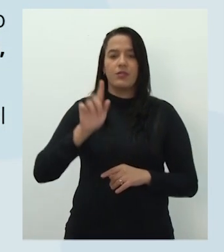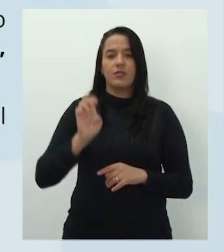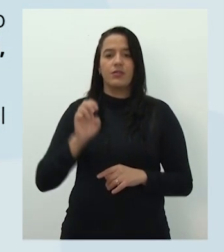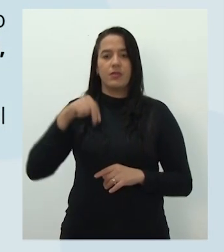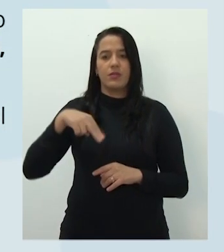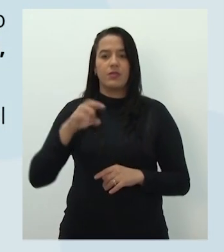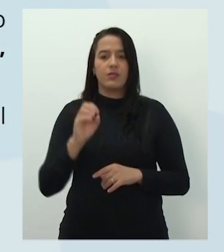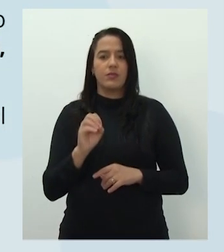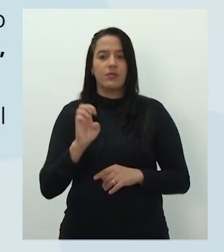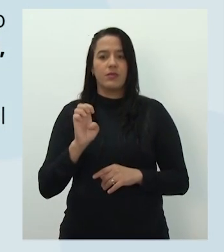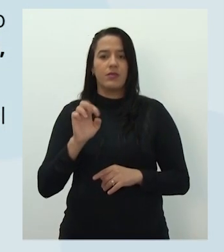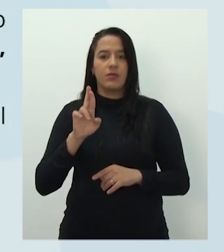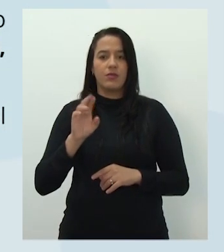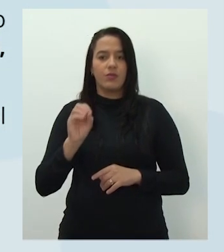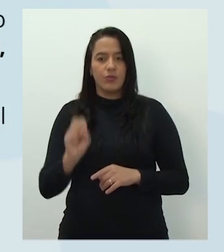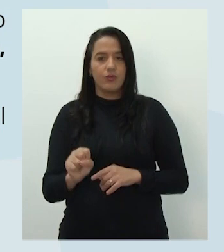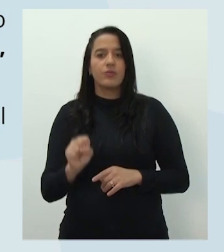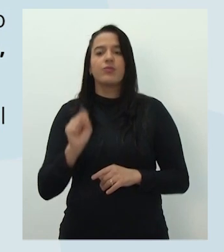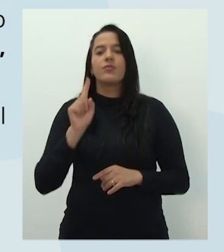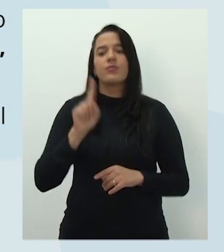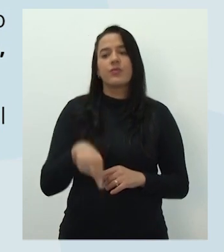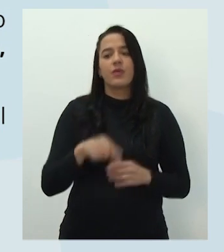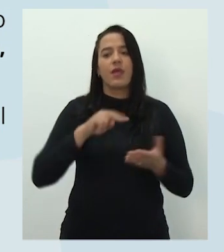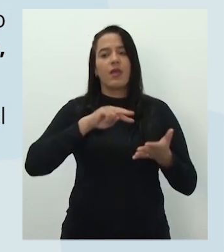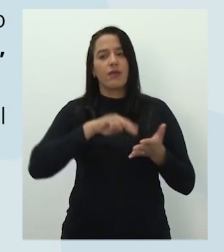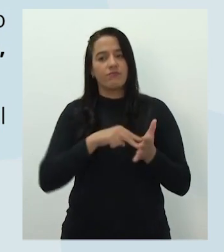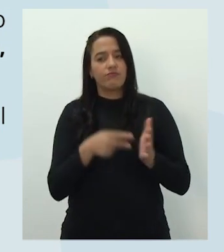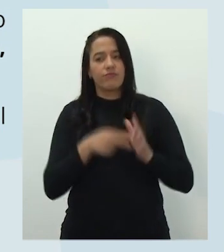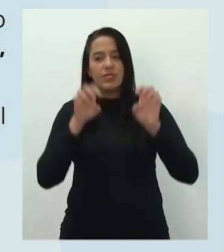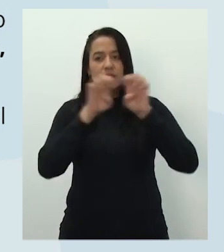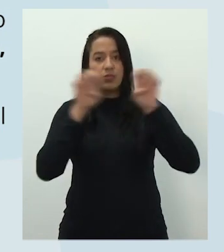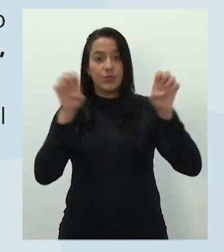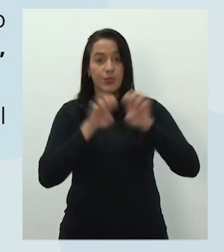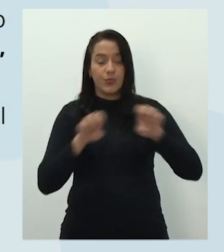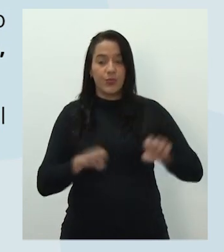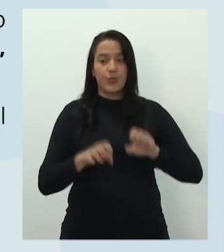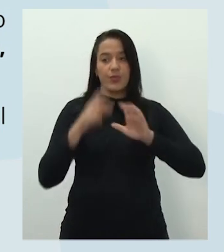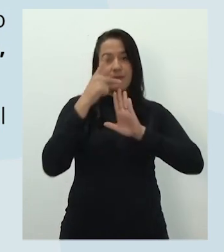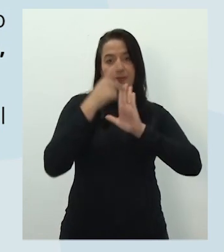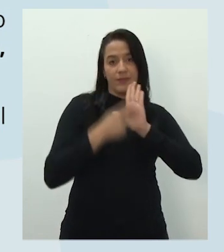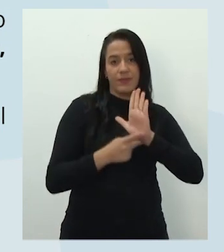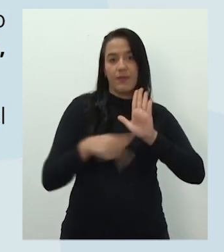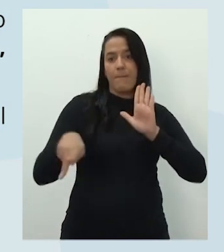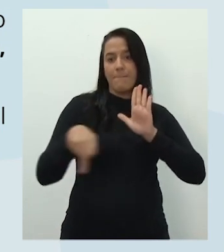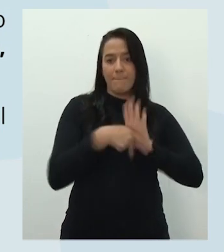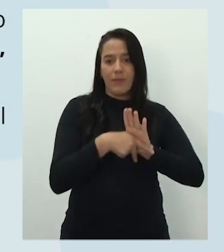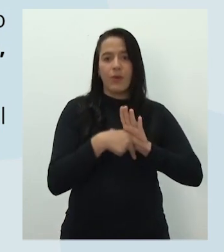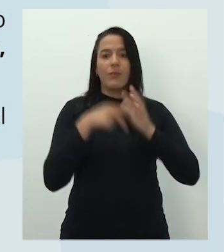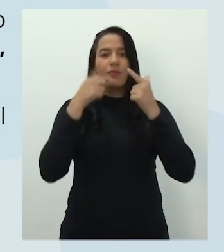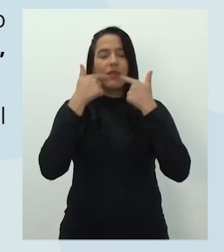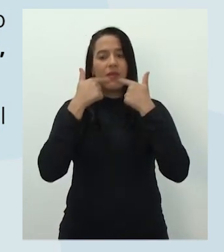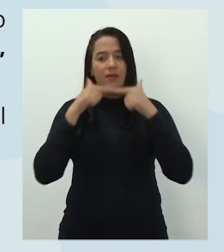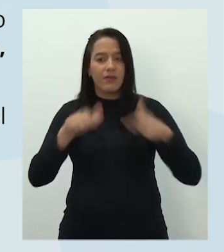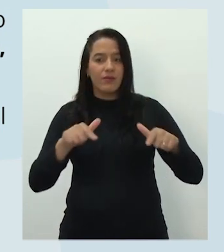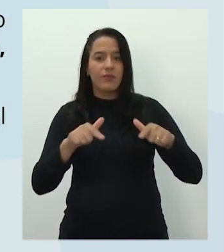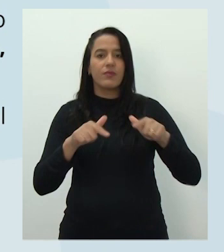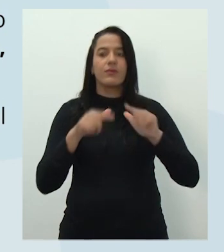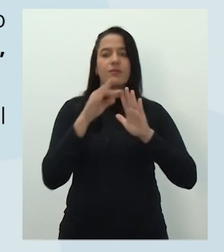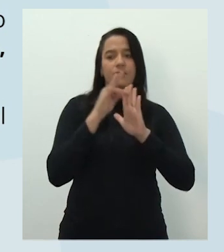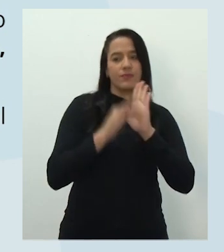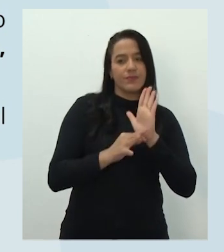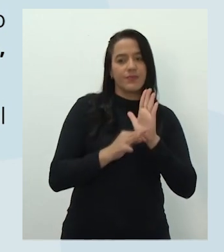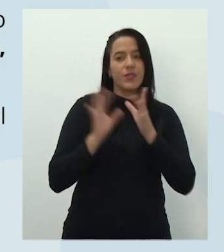Gêneros textuais são estruturas textuais próprias com linguagem, contexto,